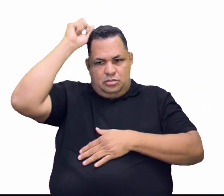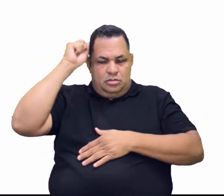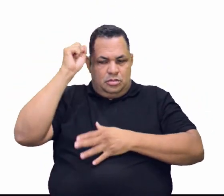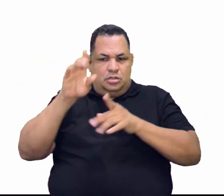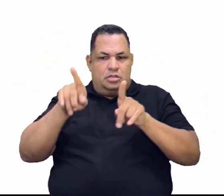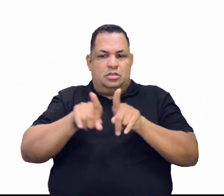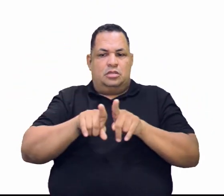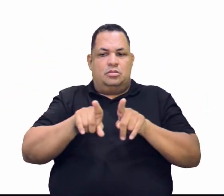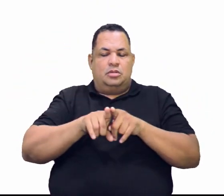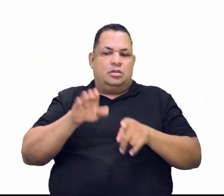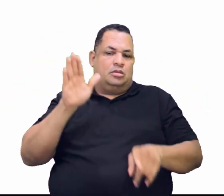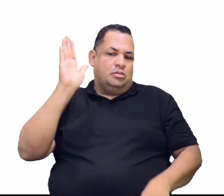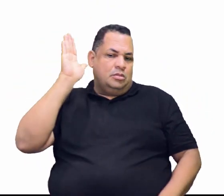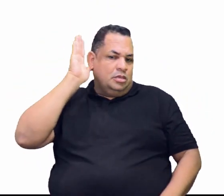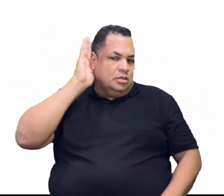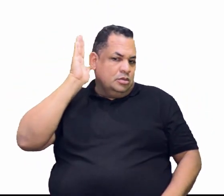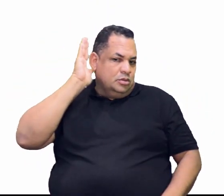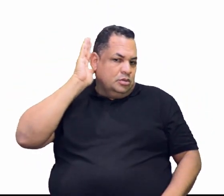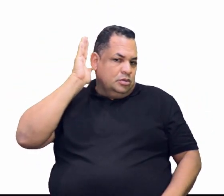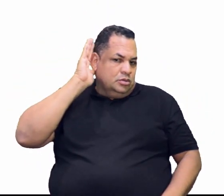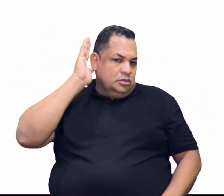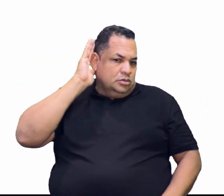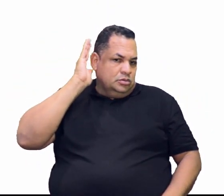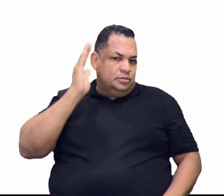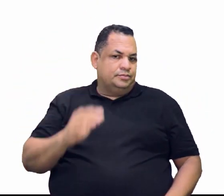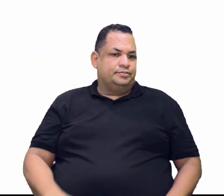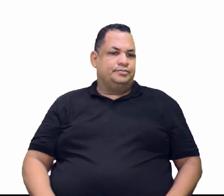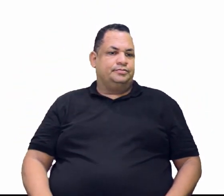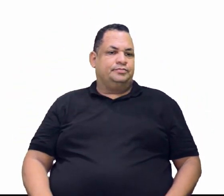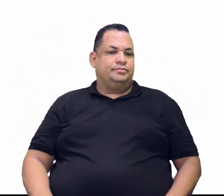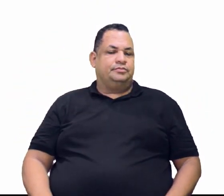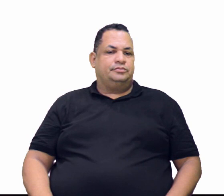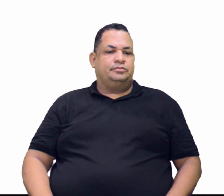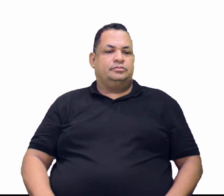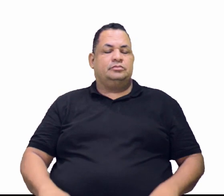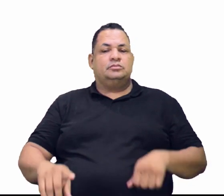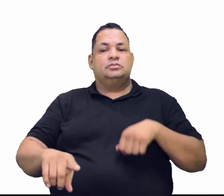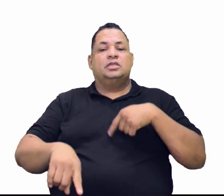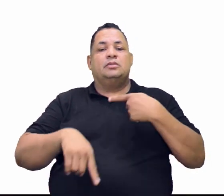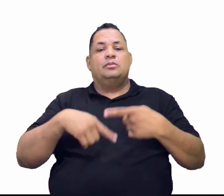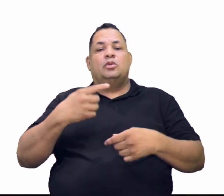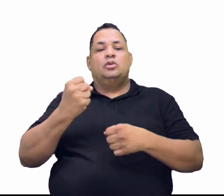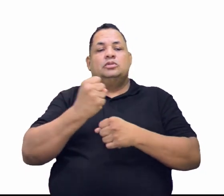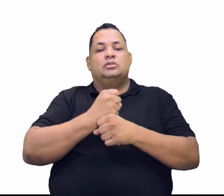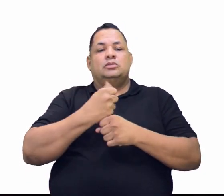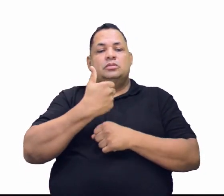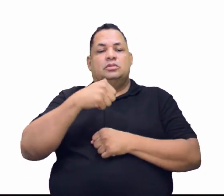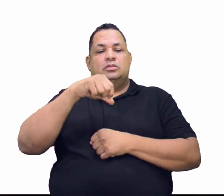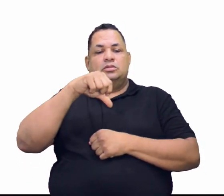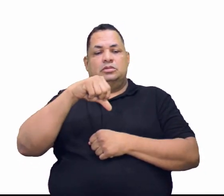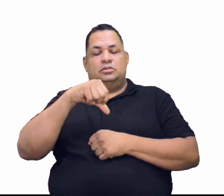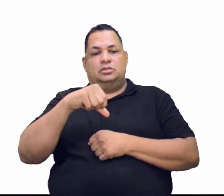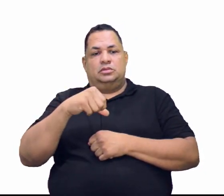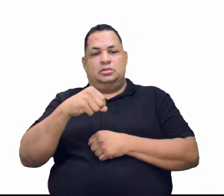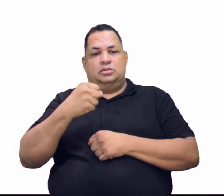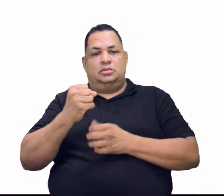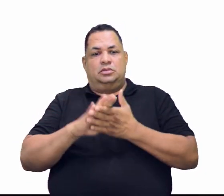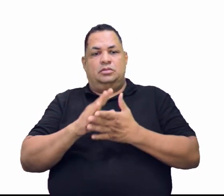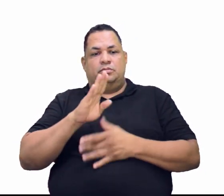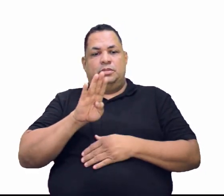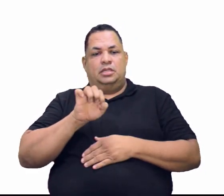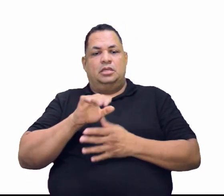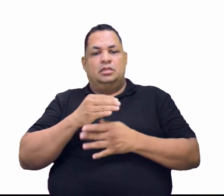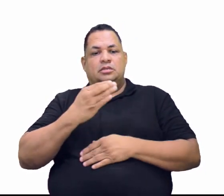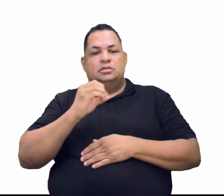e também Mato Grosso. Tá bom? Já em 68, a BR